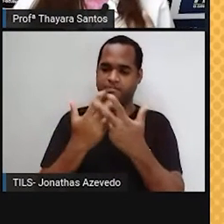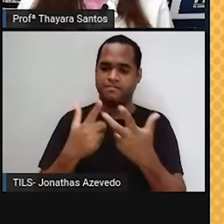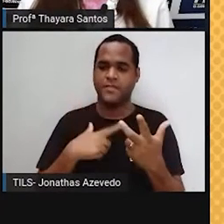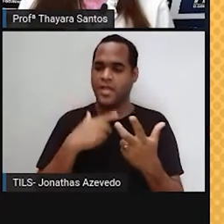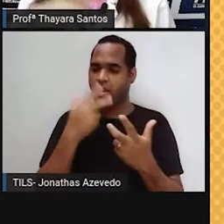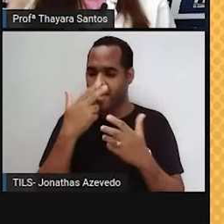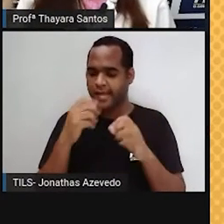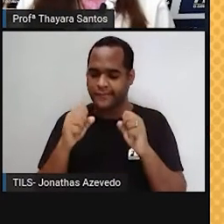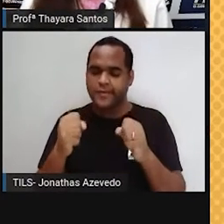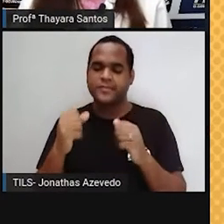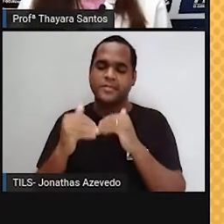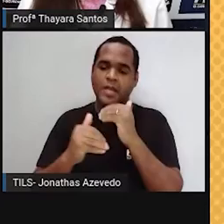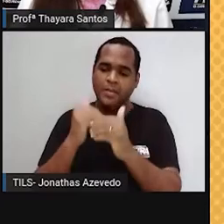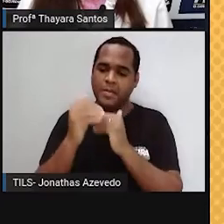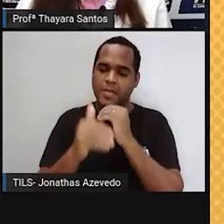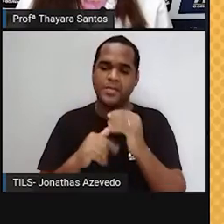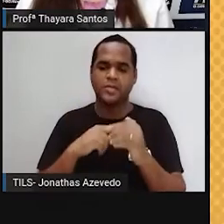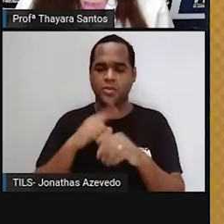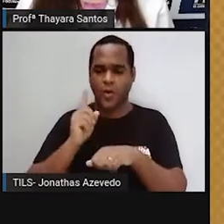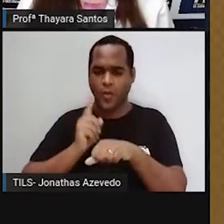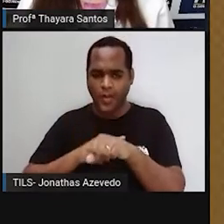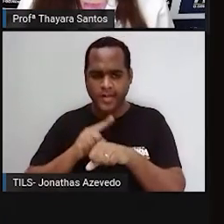lento, ele não é de uma hora para a outra.